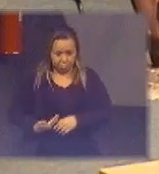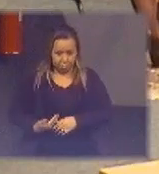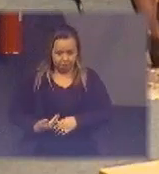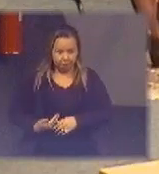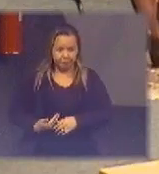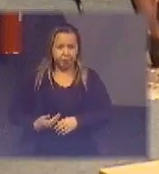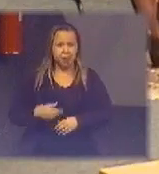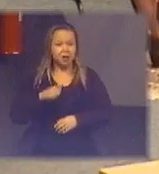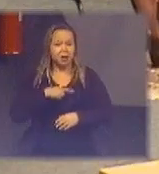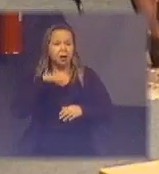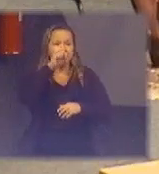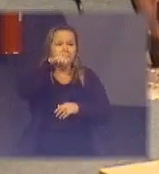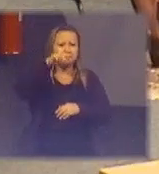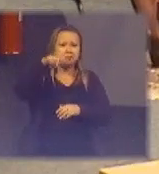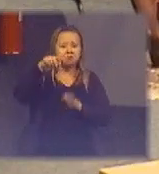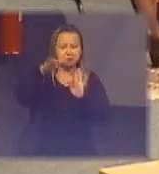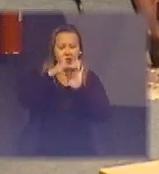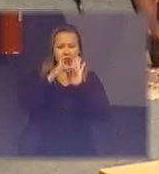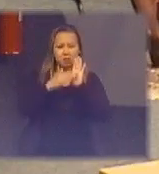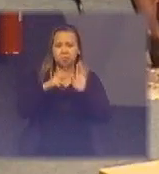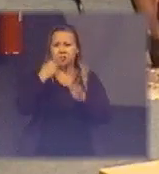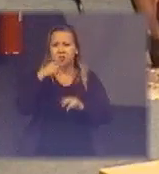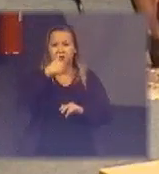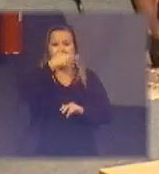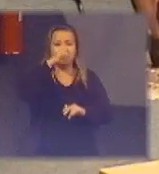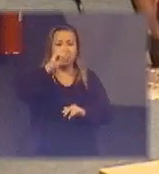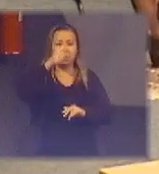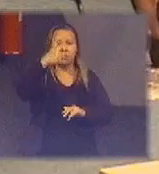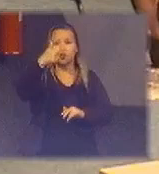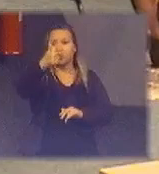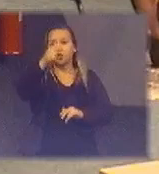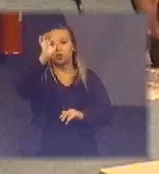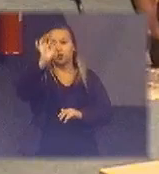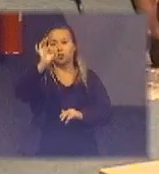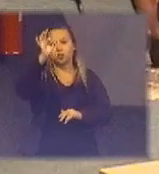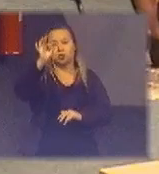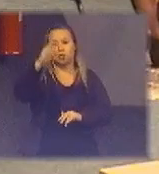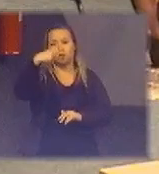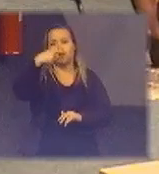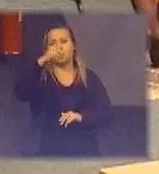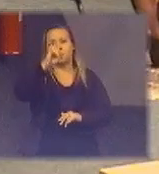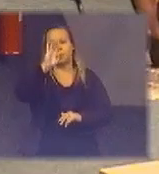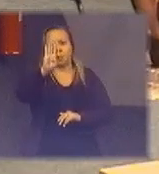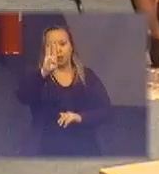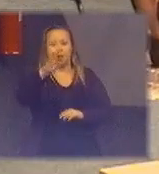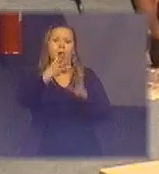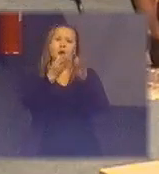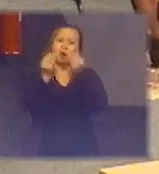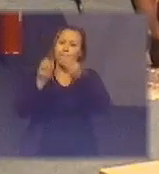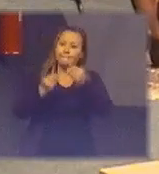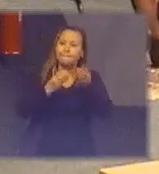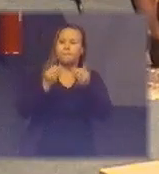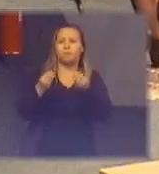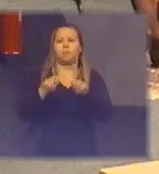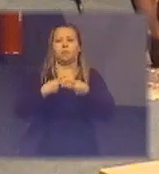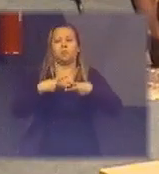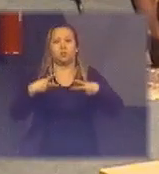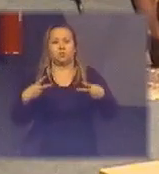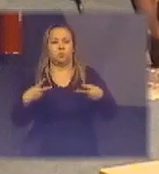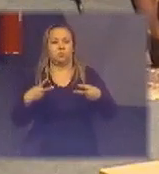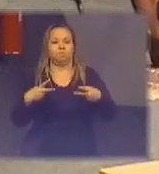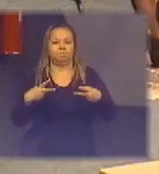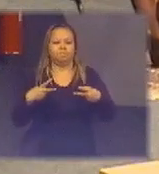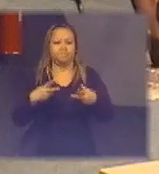a 12% do PIB são as compras públicas brasileiras gente é muita coisa só para ter uma ordem de grandeza